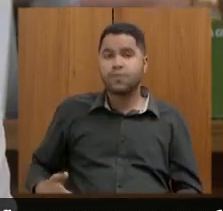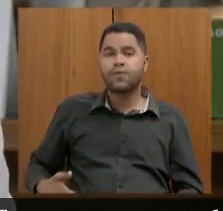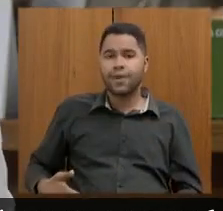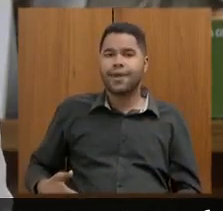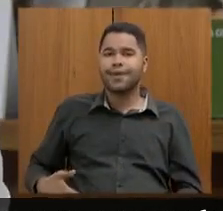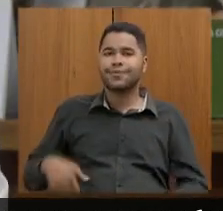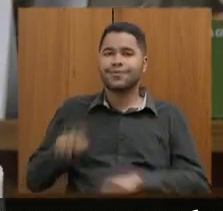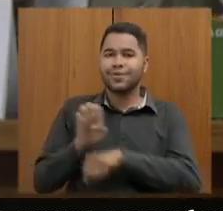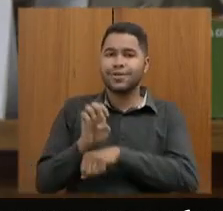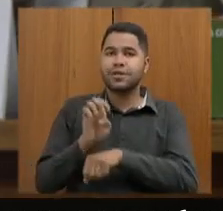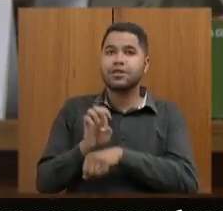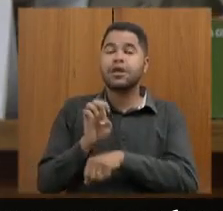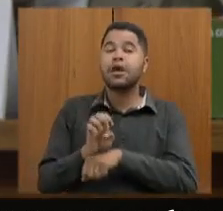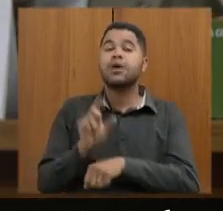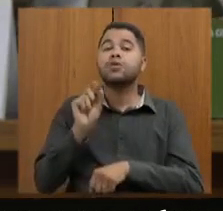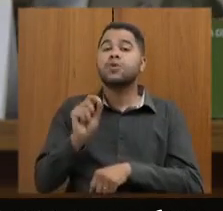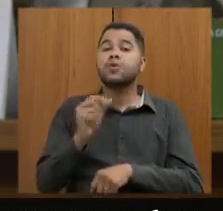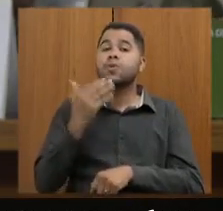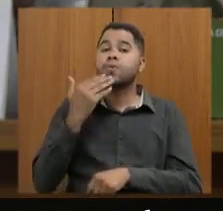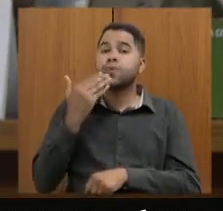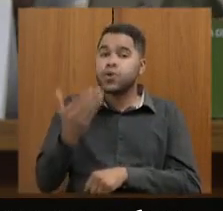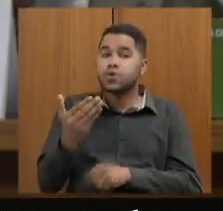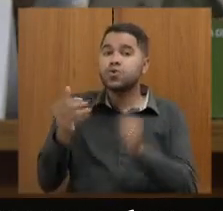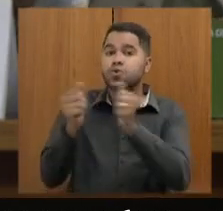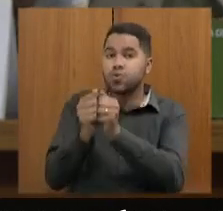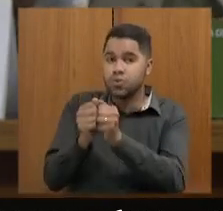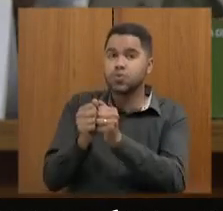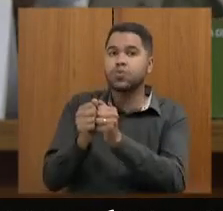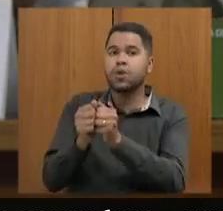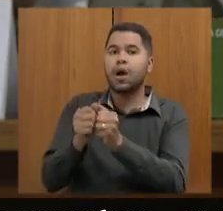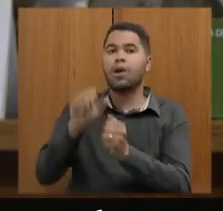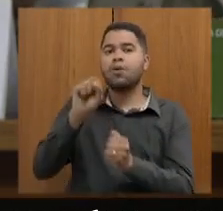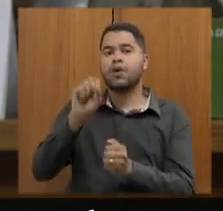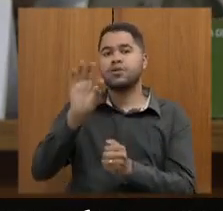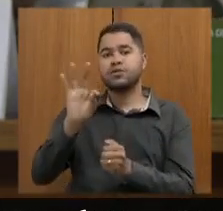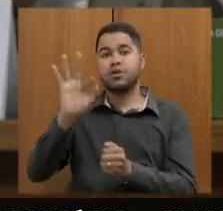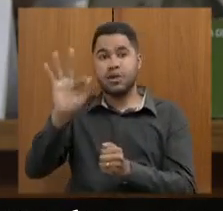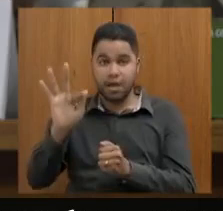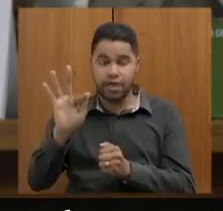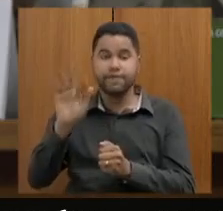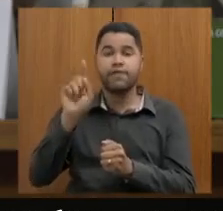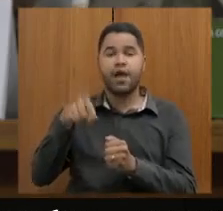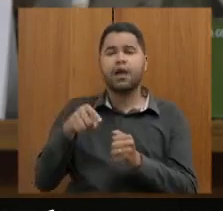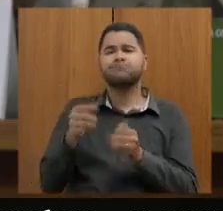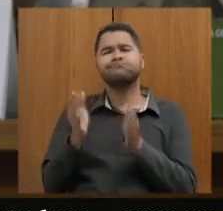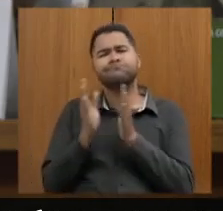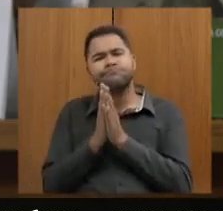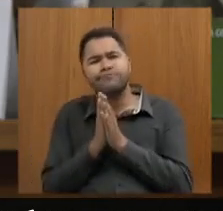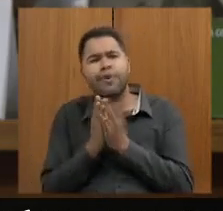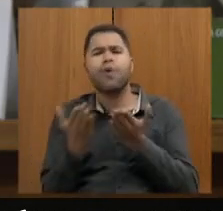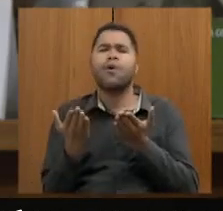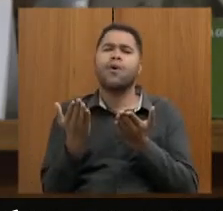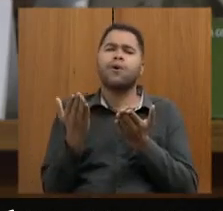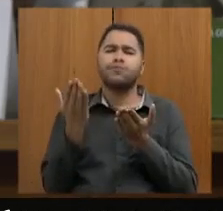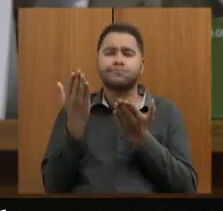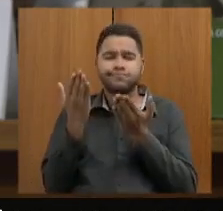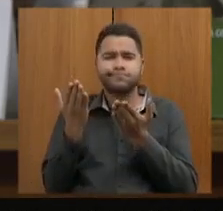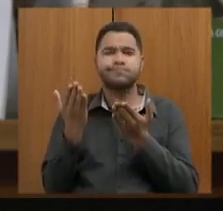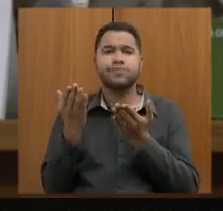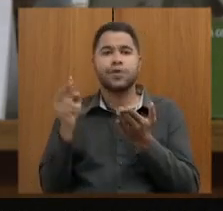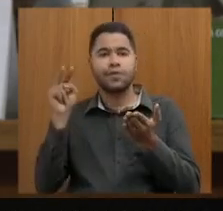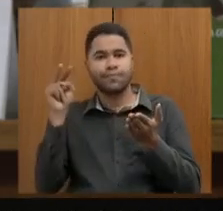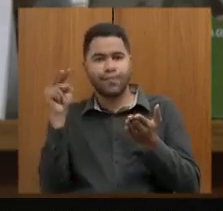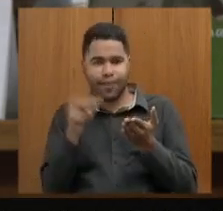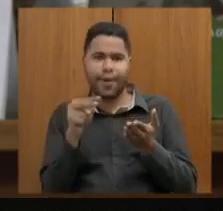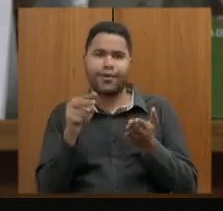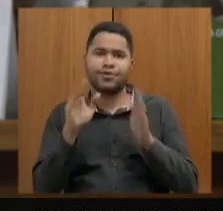Advocacia Geral do Estado, entrou com uma petição junto ao Supremo, solicitando a sensibilidade do Supremo nessa visão